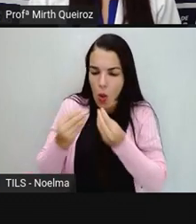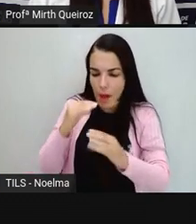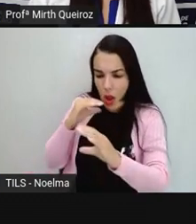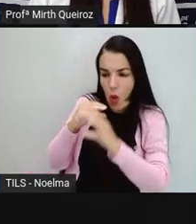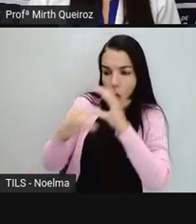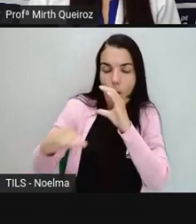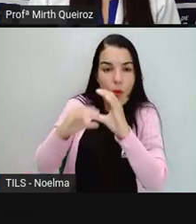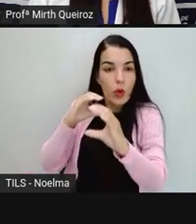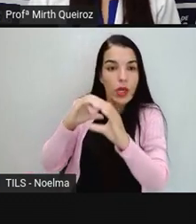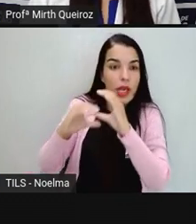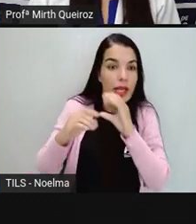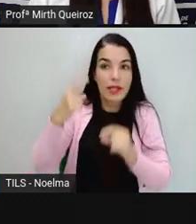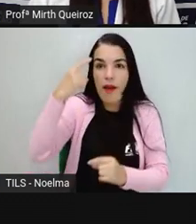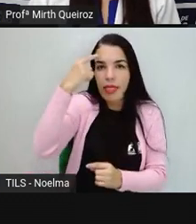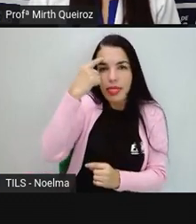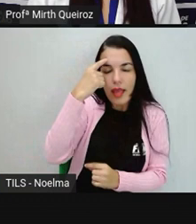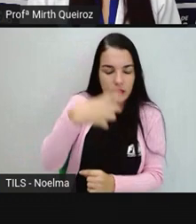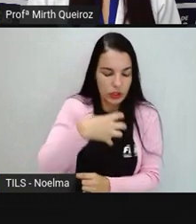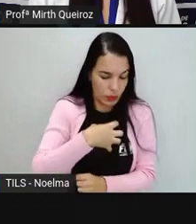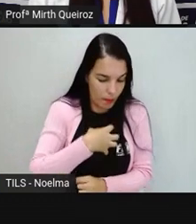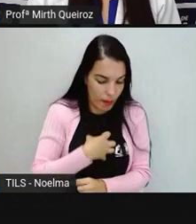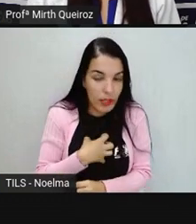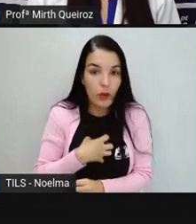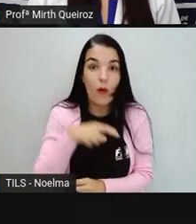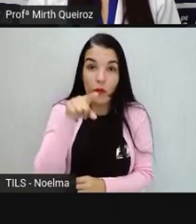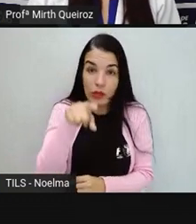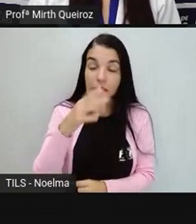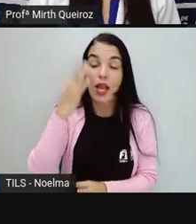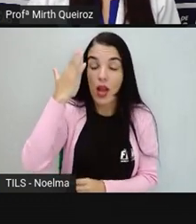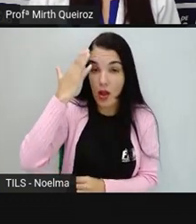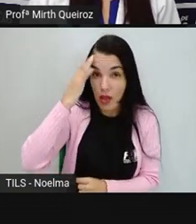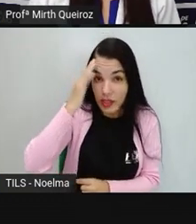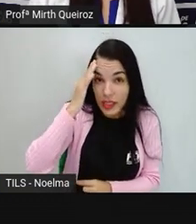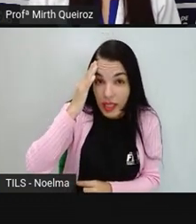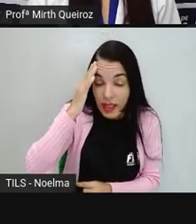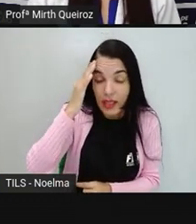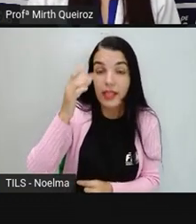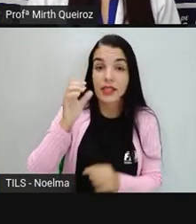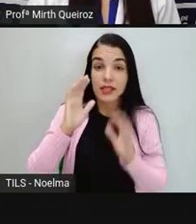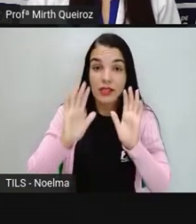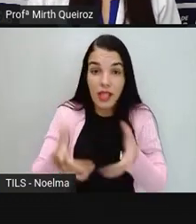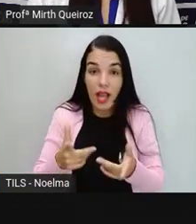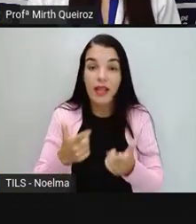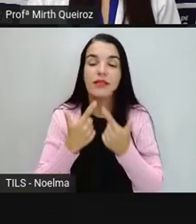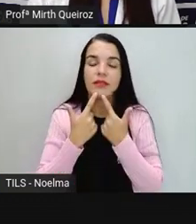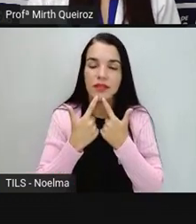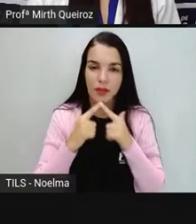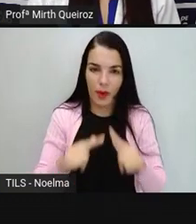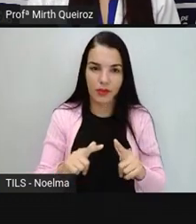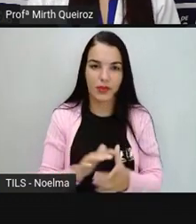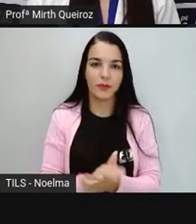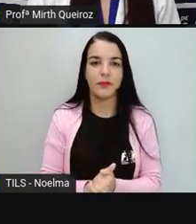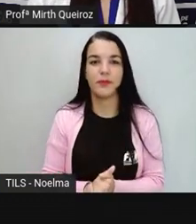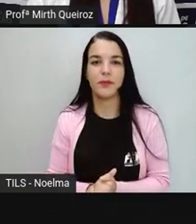comunicar essas ideias, esses sentimentos, vão ser aí considerados linguagens, certo?